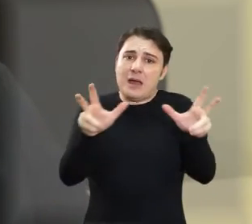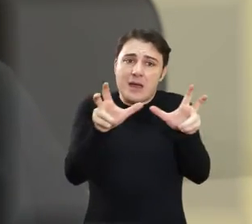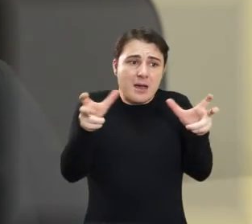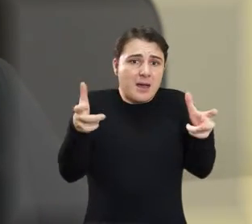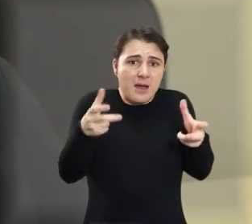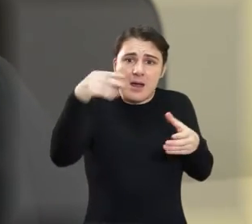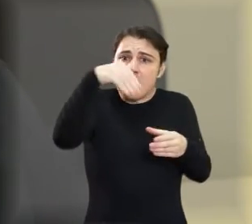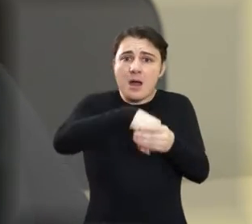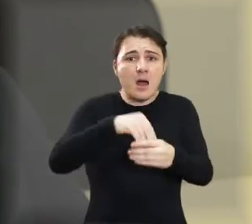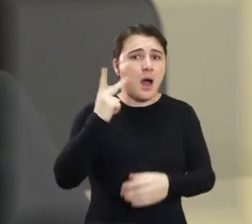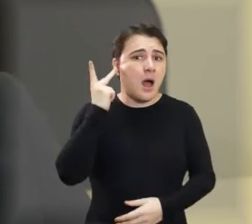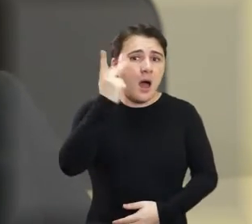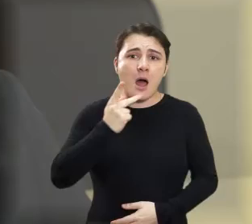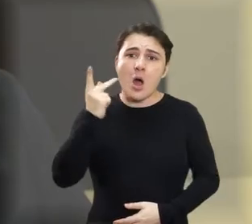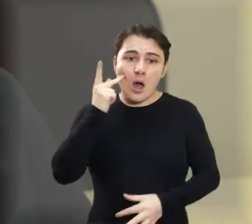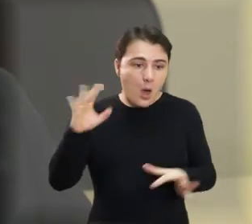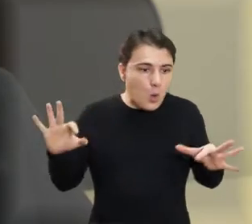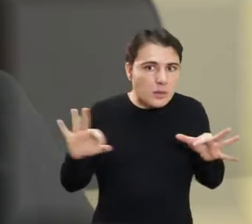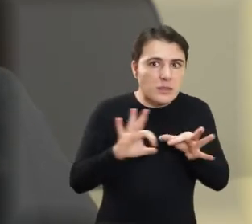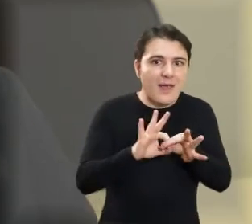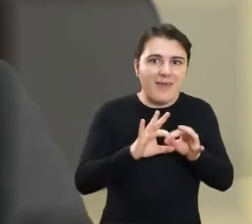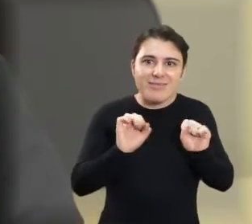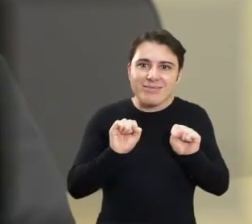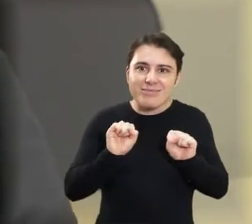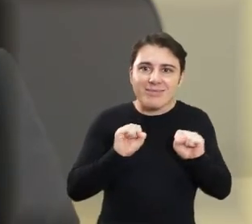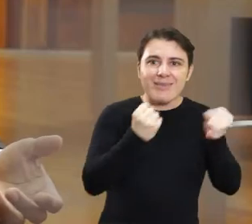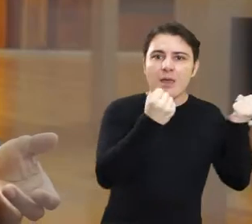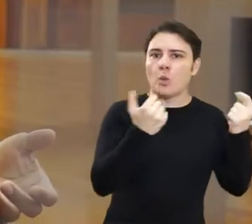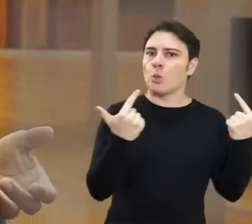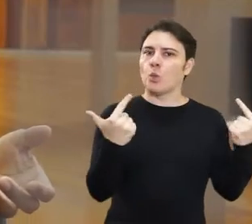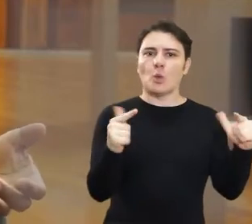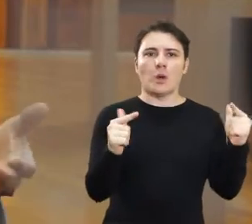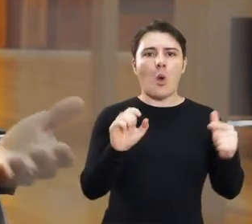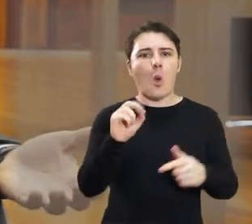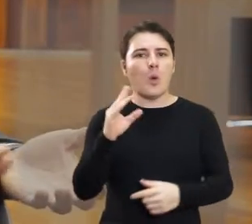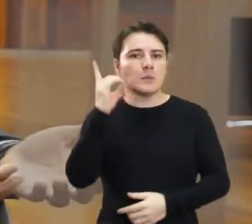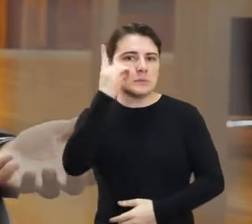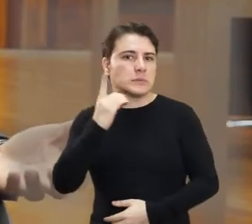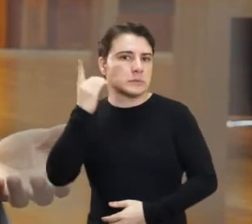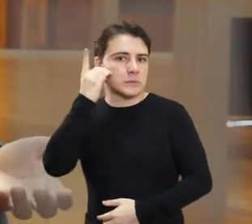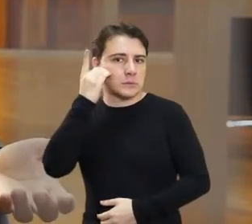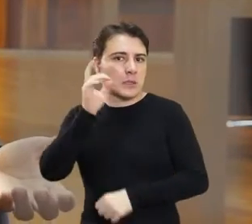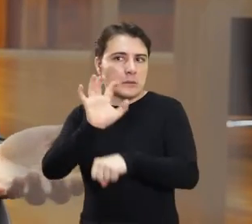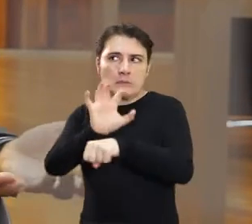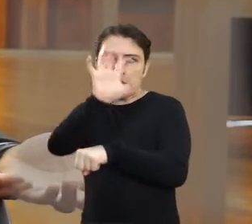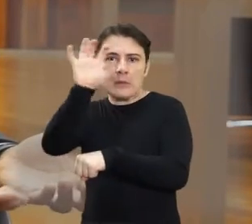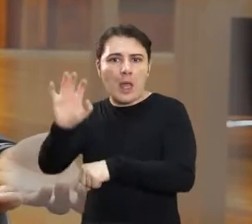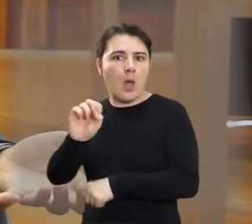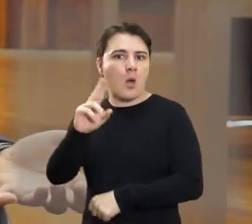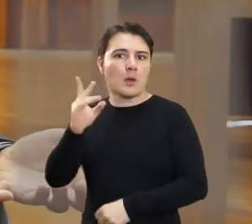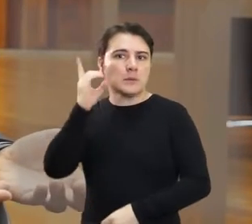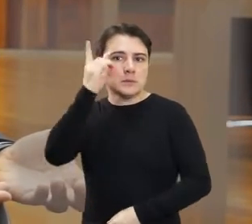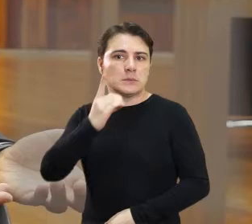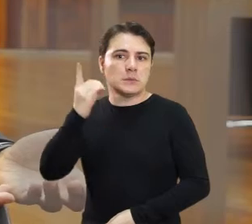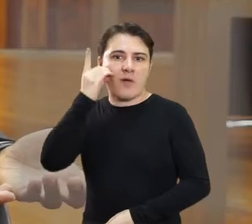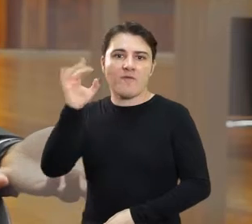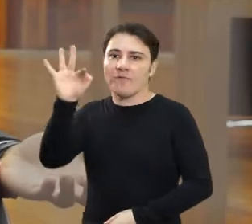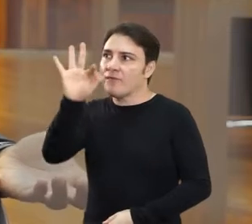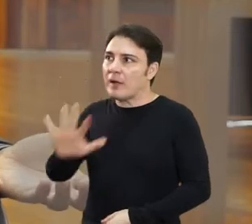muitos anos. E nós não tínhamos um representante, nem na Câmara de Vereadores daquela cidade,